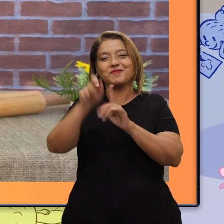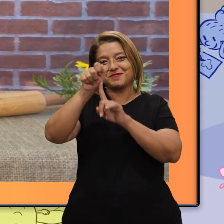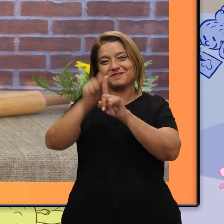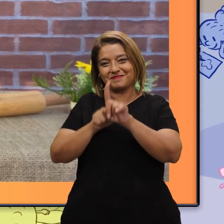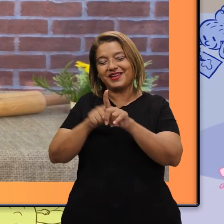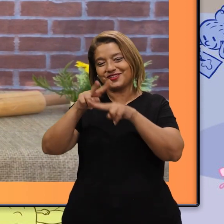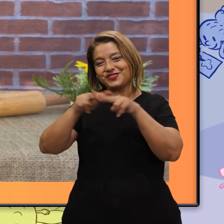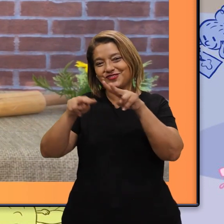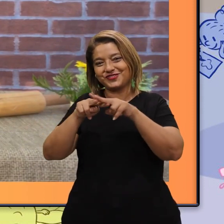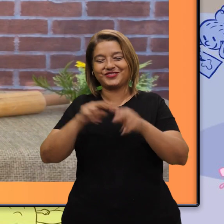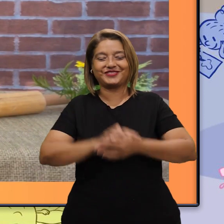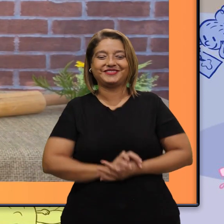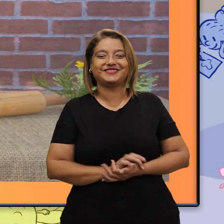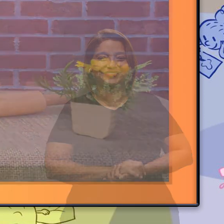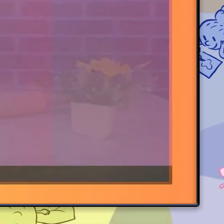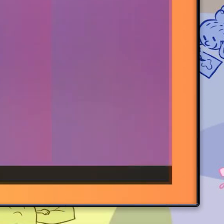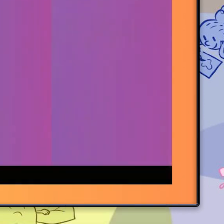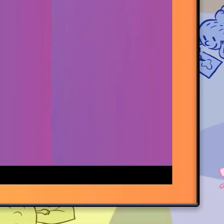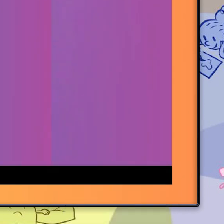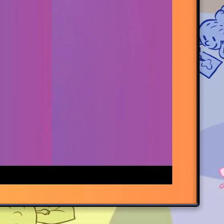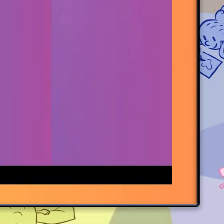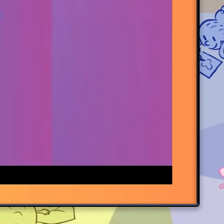Própria desse mês de junho.